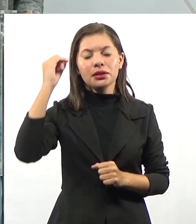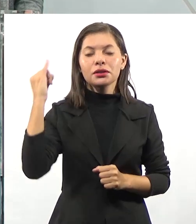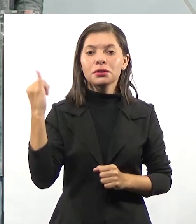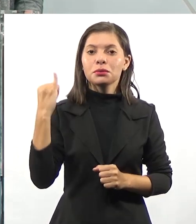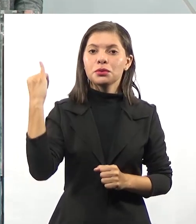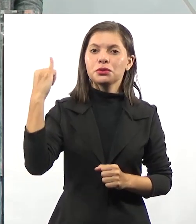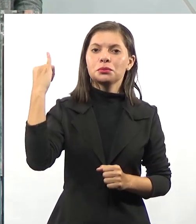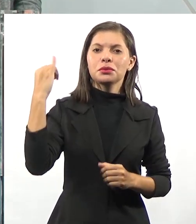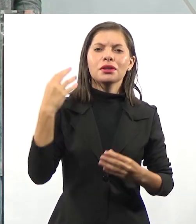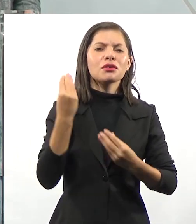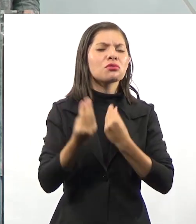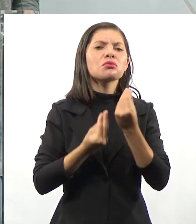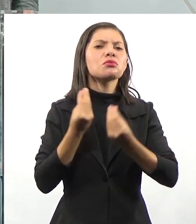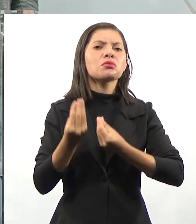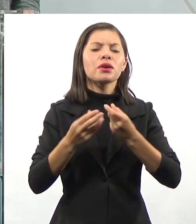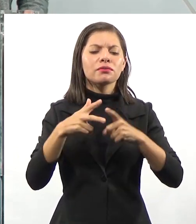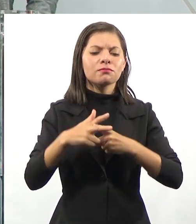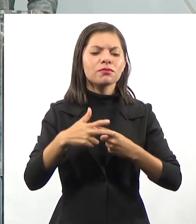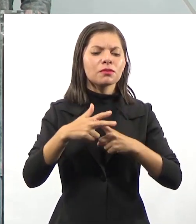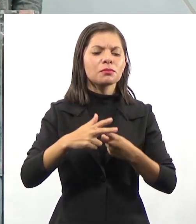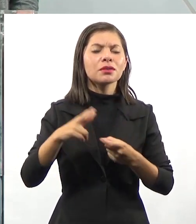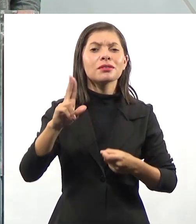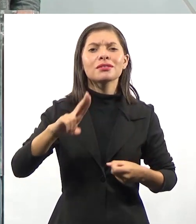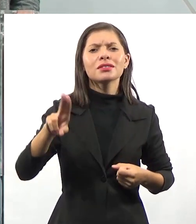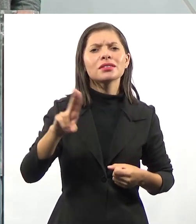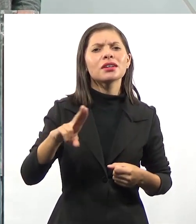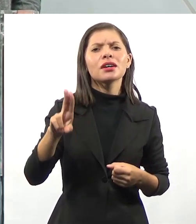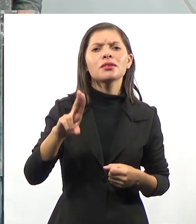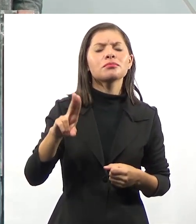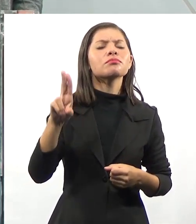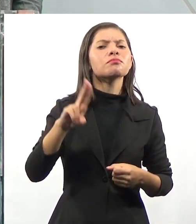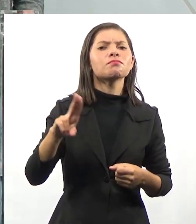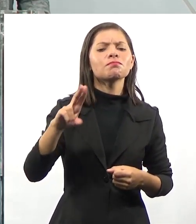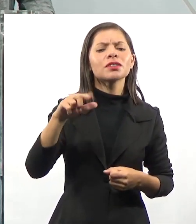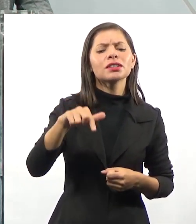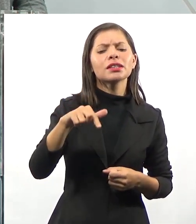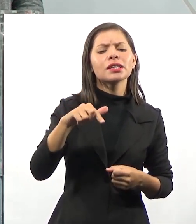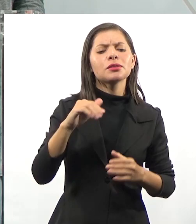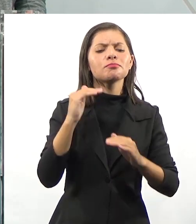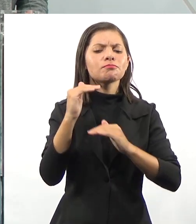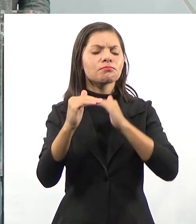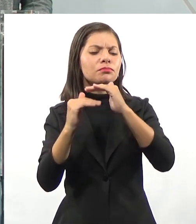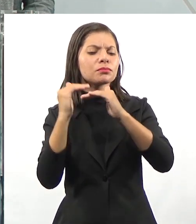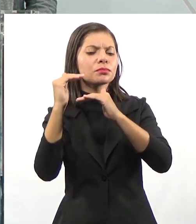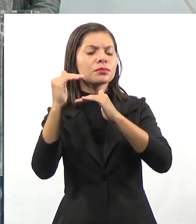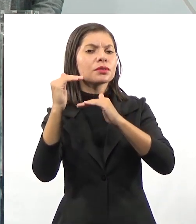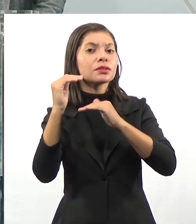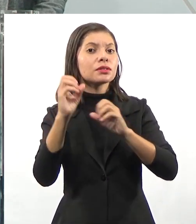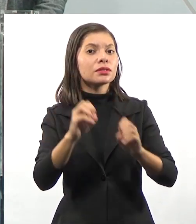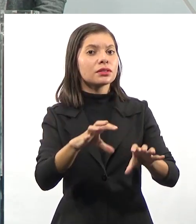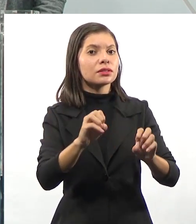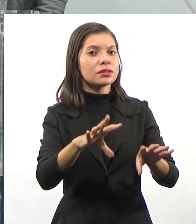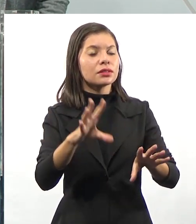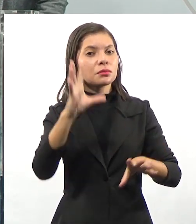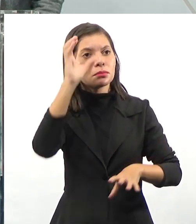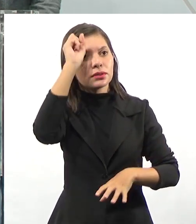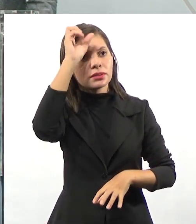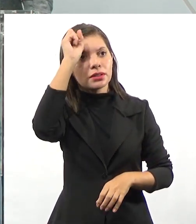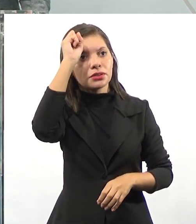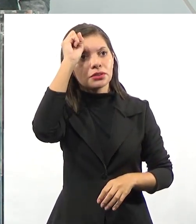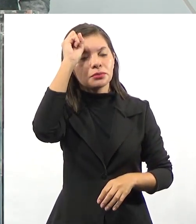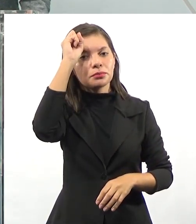no instrumental são que ferramentas que eu posso utilizar, ferramentas físicas, que eu posso utilizar para esse processo de ensino e aprendizagem.